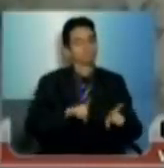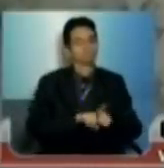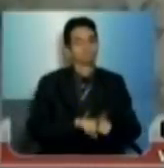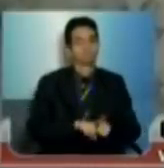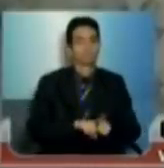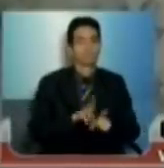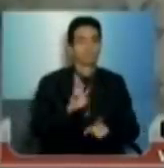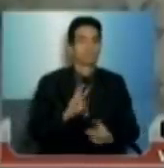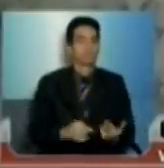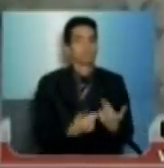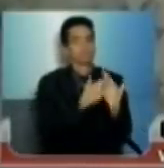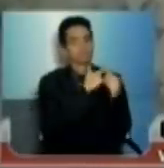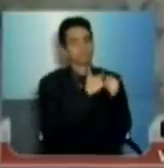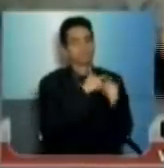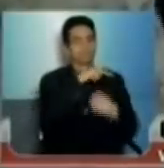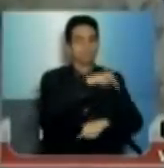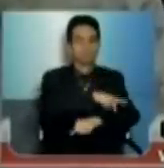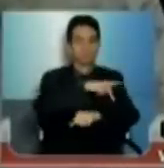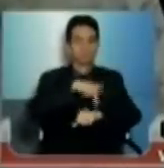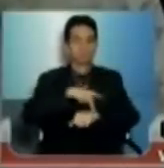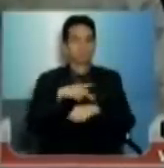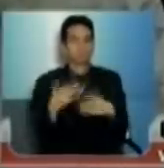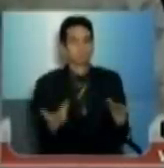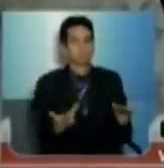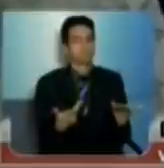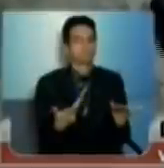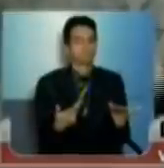diretores, coordenadores pedagógicos,